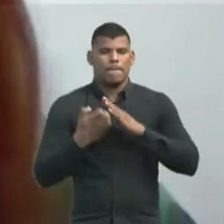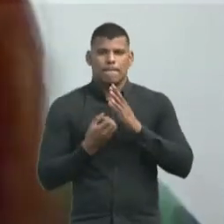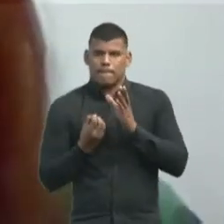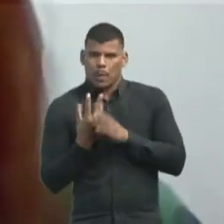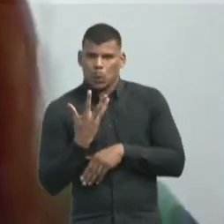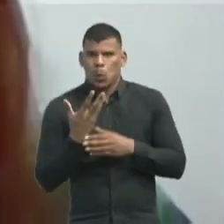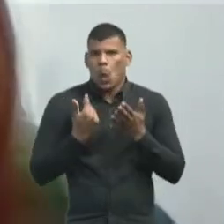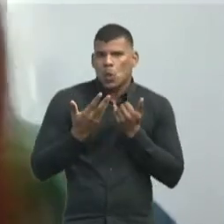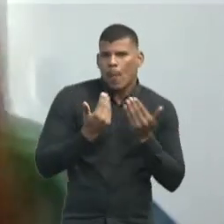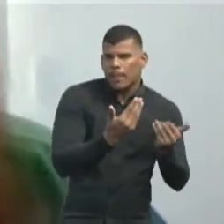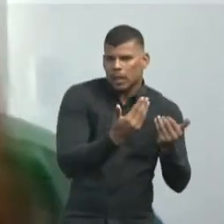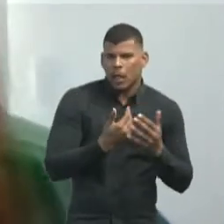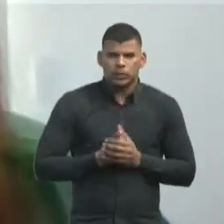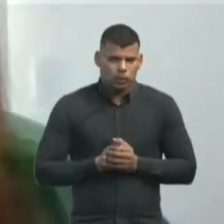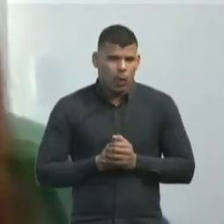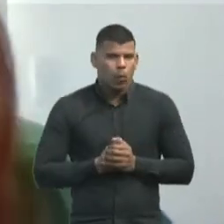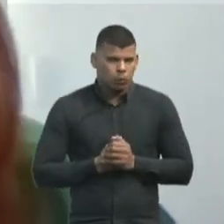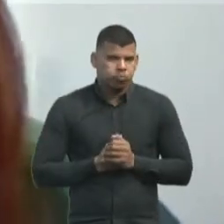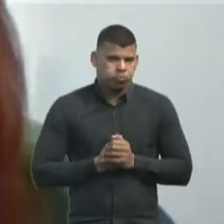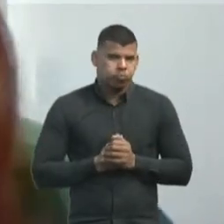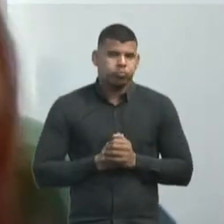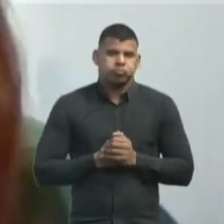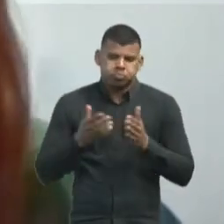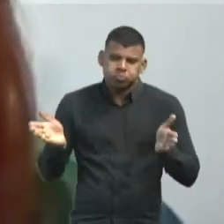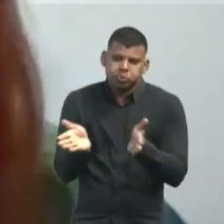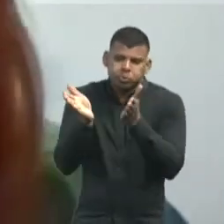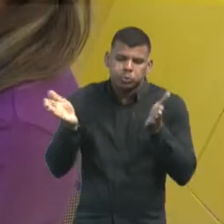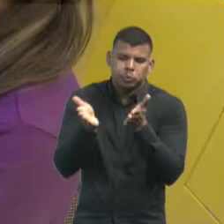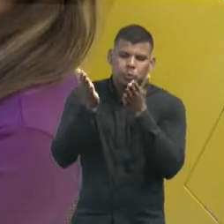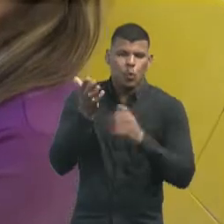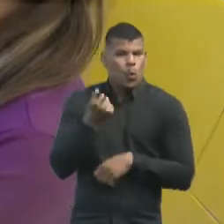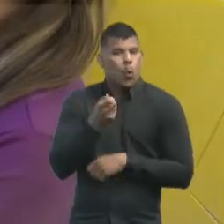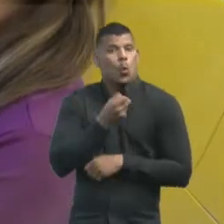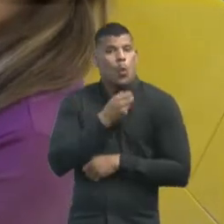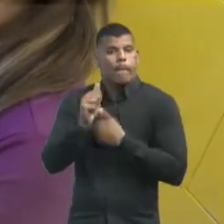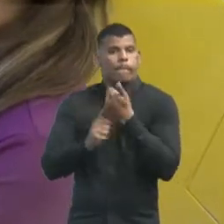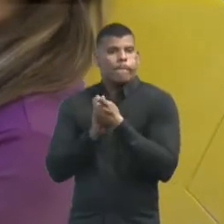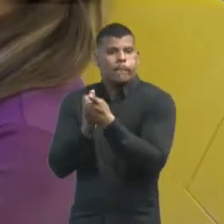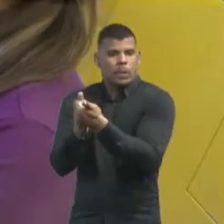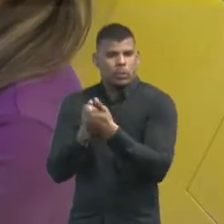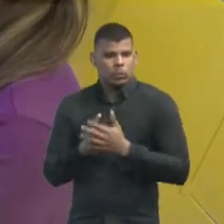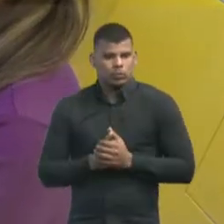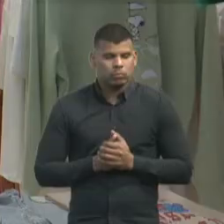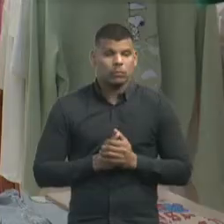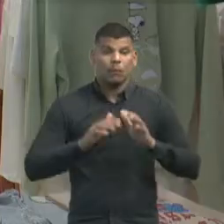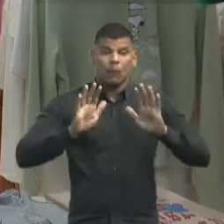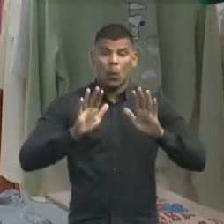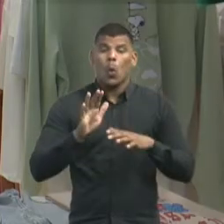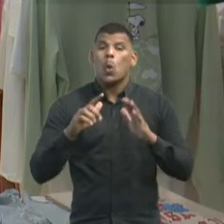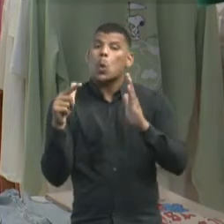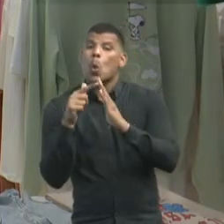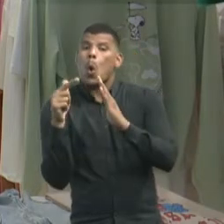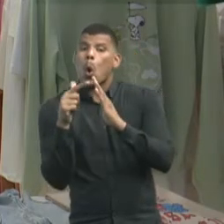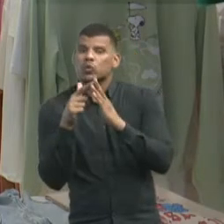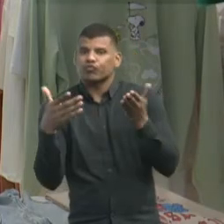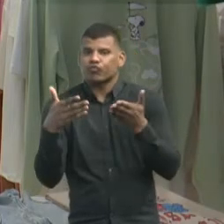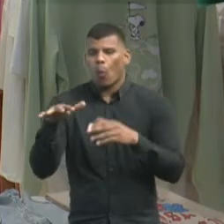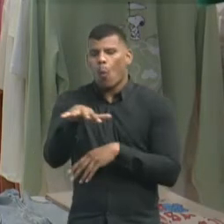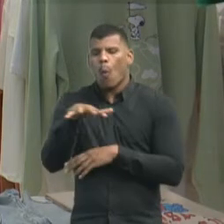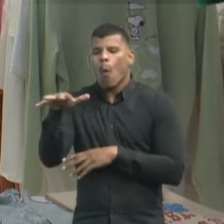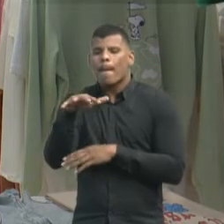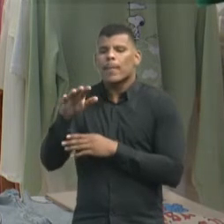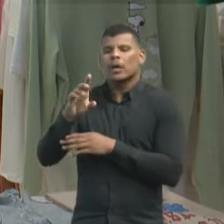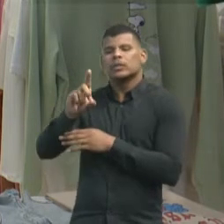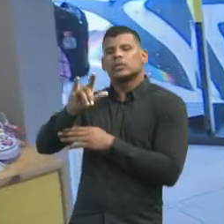no setor de alimentação vão impulsionando realmente esses números. Esta loja, localizada no bairro de Onísio Torres, já está há quase